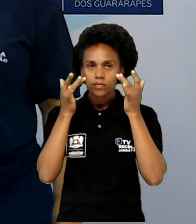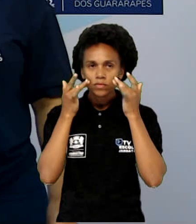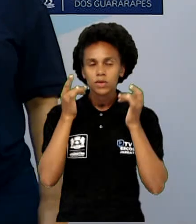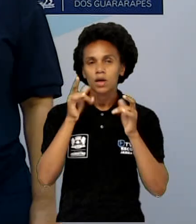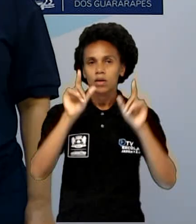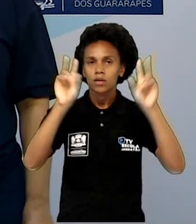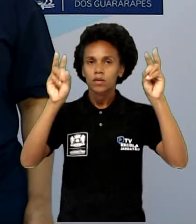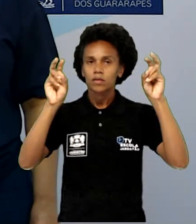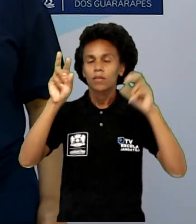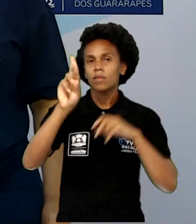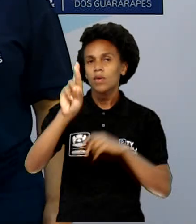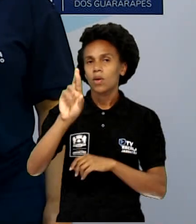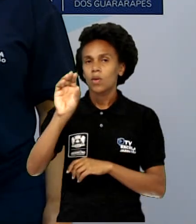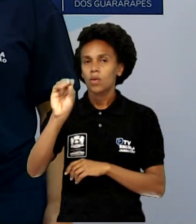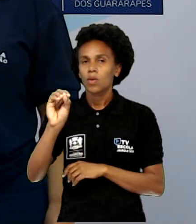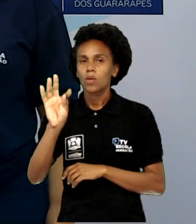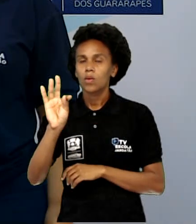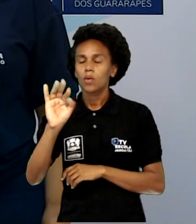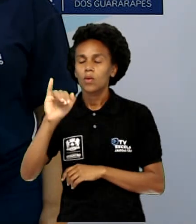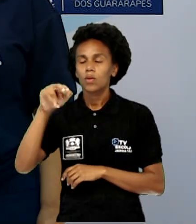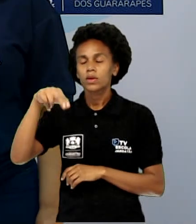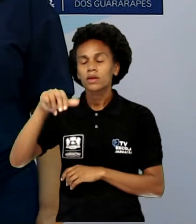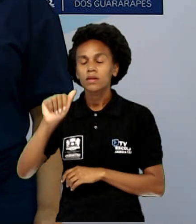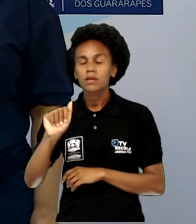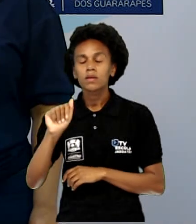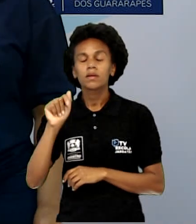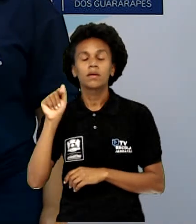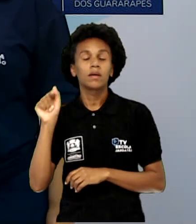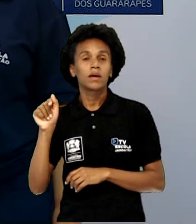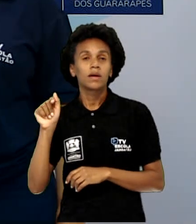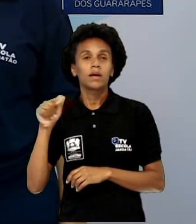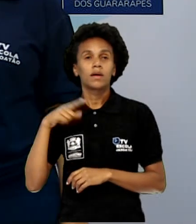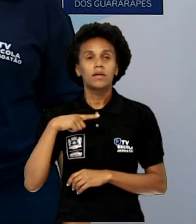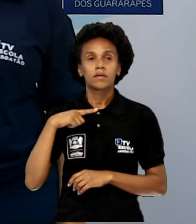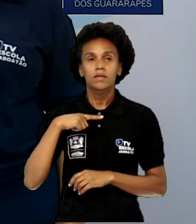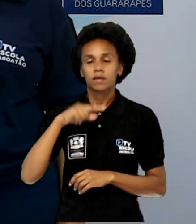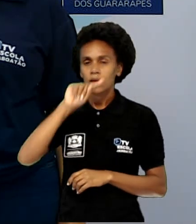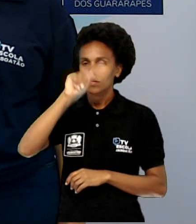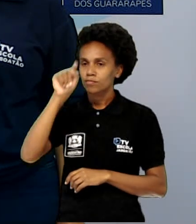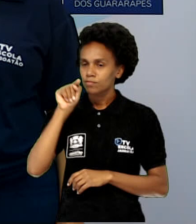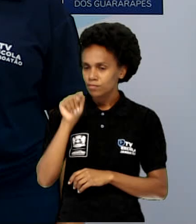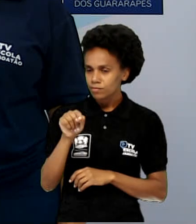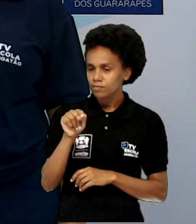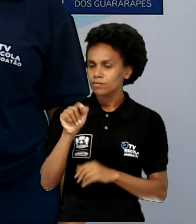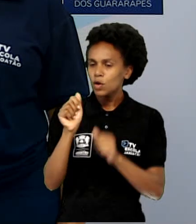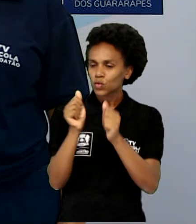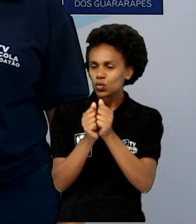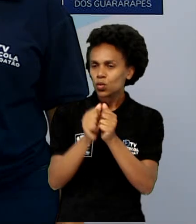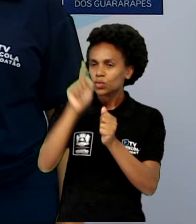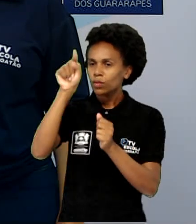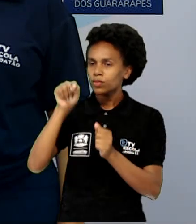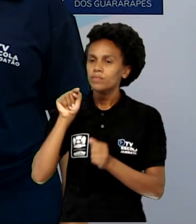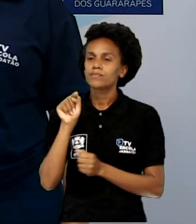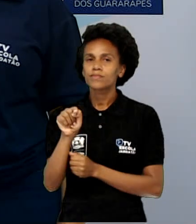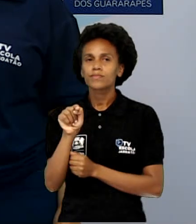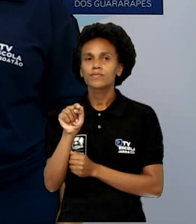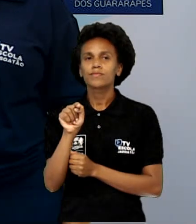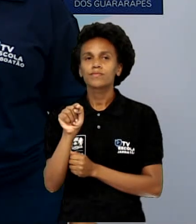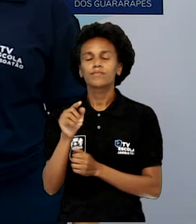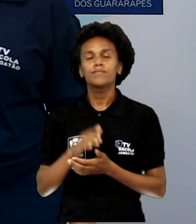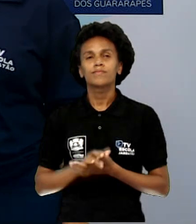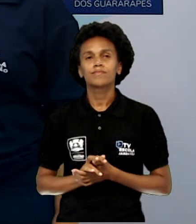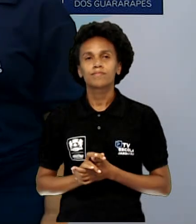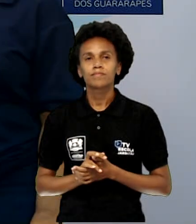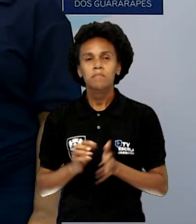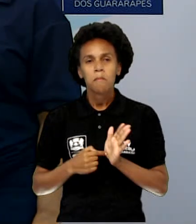uma citação que tem a interrogação e a exclamação, para dar mais um destaque à emoção